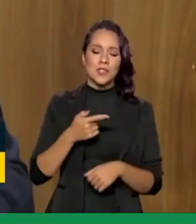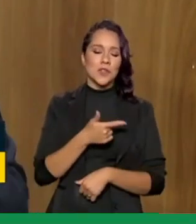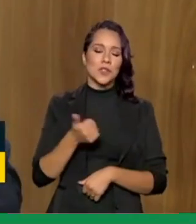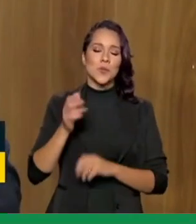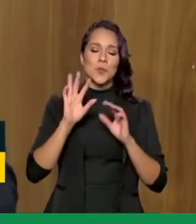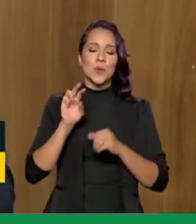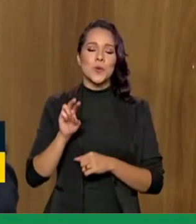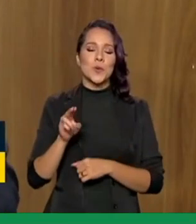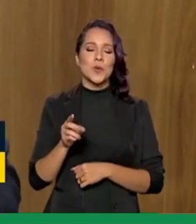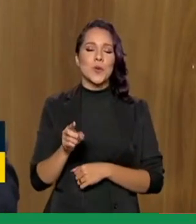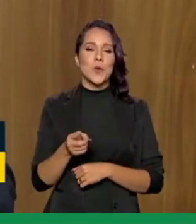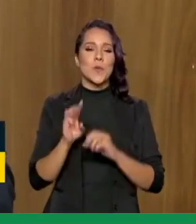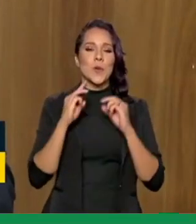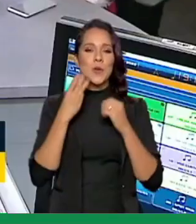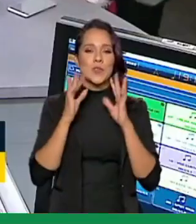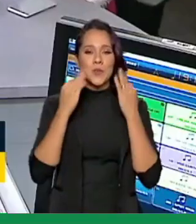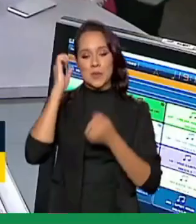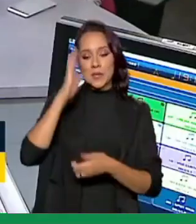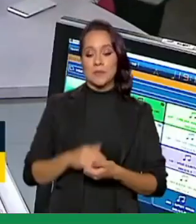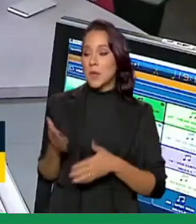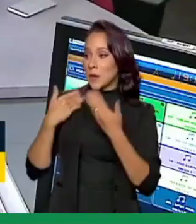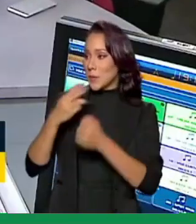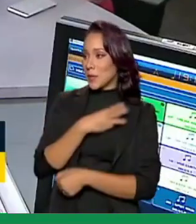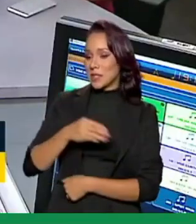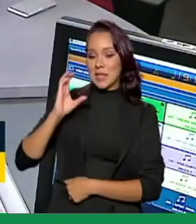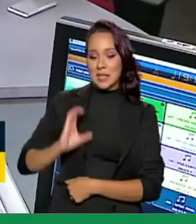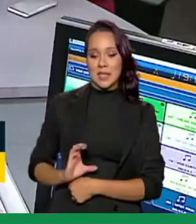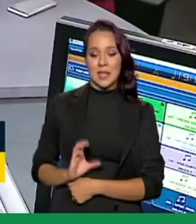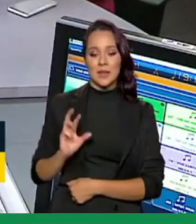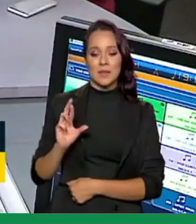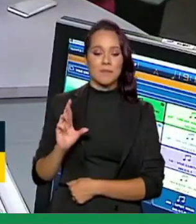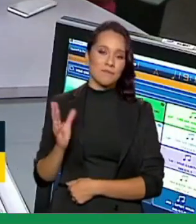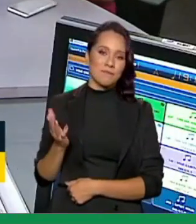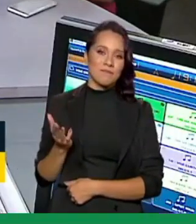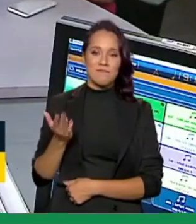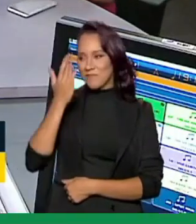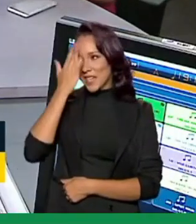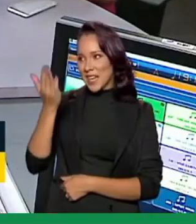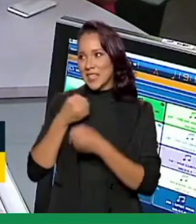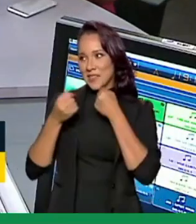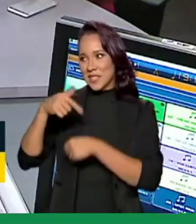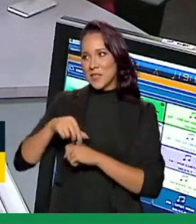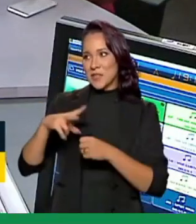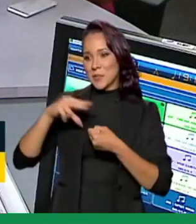milhões de famílias brasileiras nós conversamos então com o ministro da cidadania ronaldo bento obrigado pela sua entrevista aqui a voz do brasil ministro